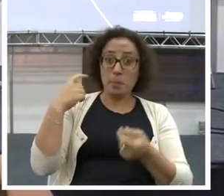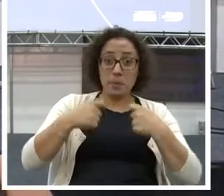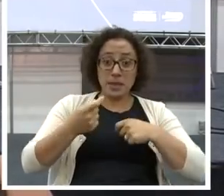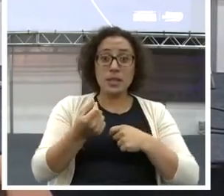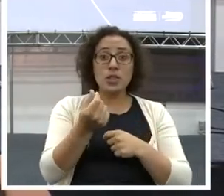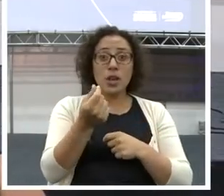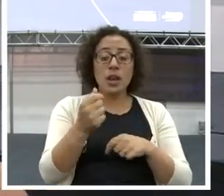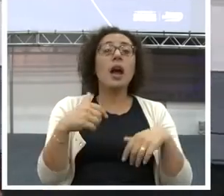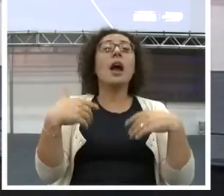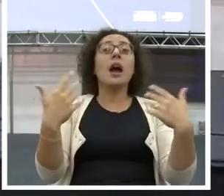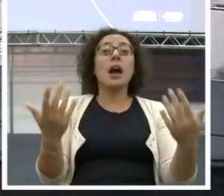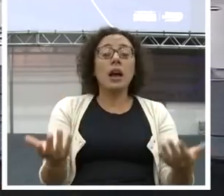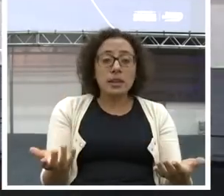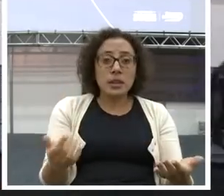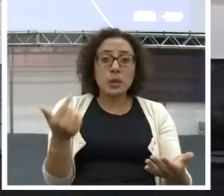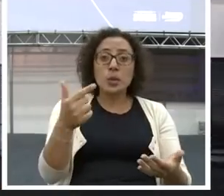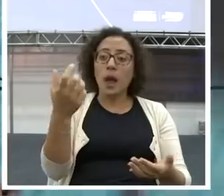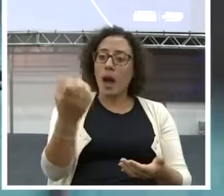de aposentadoria.